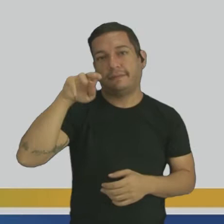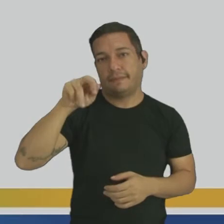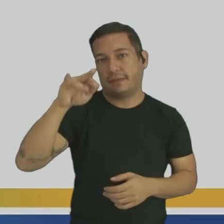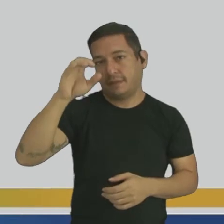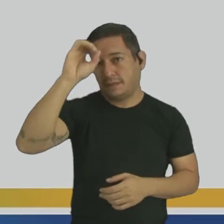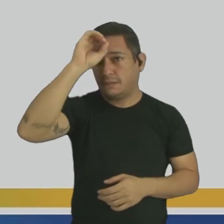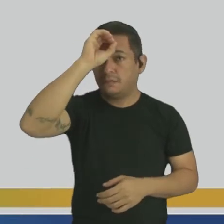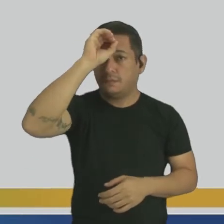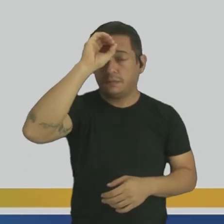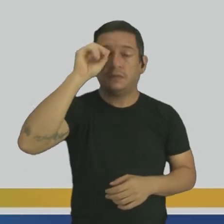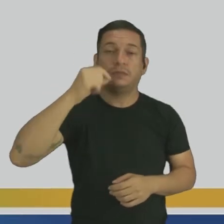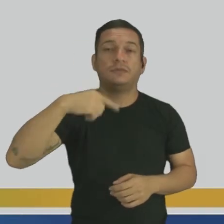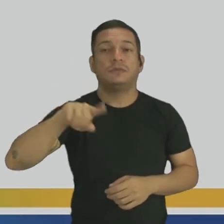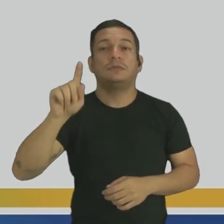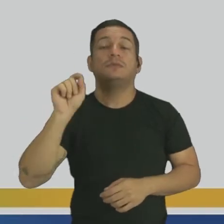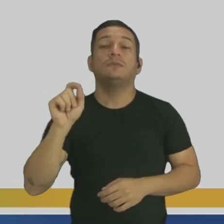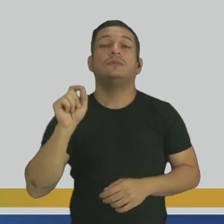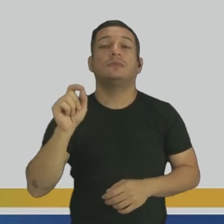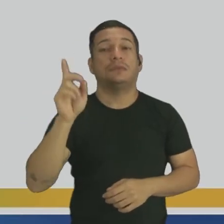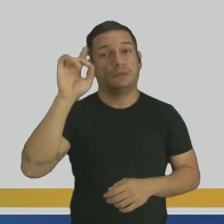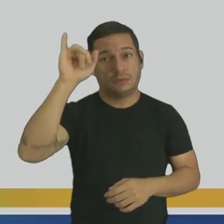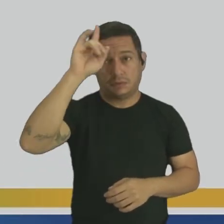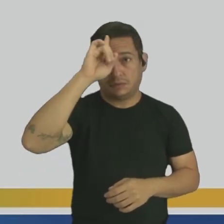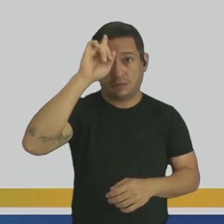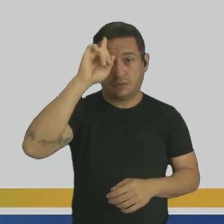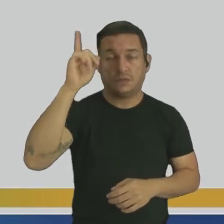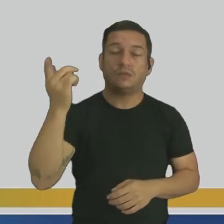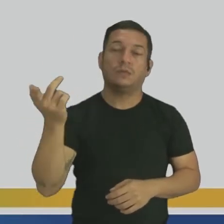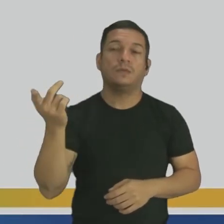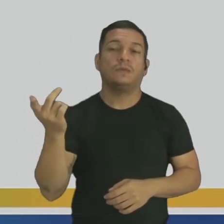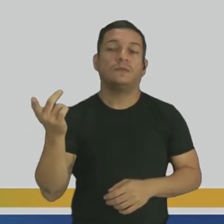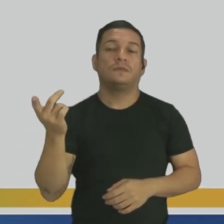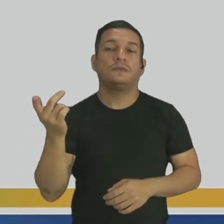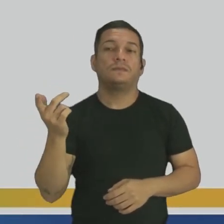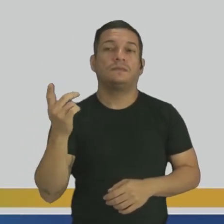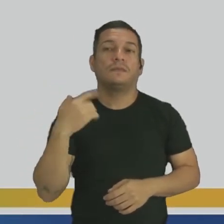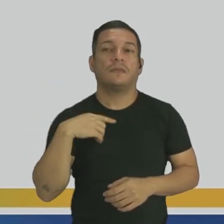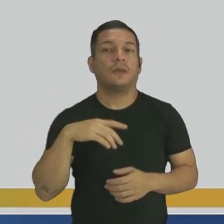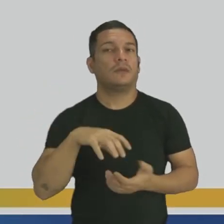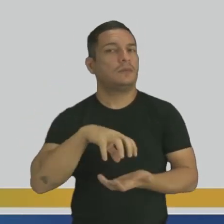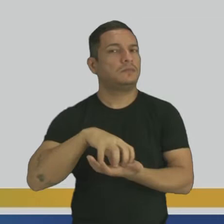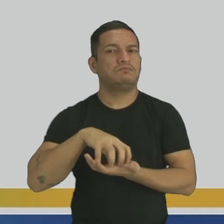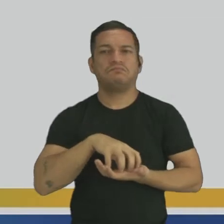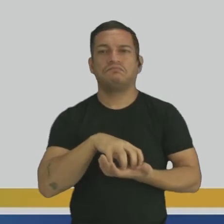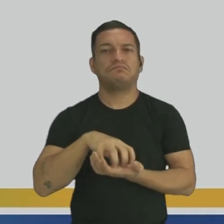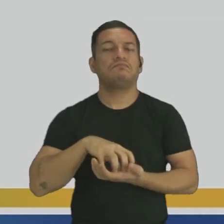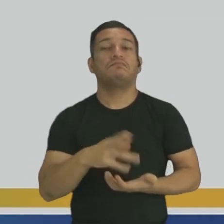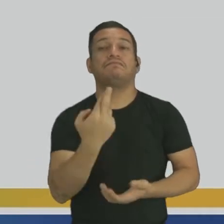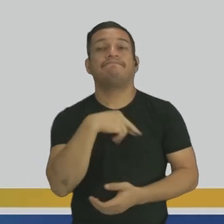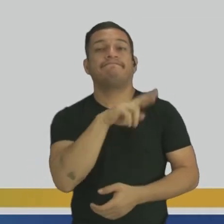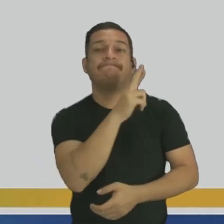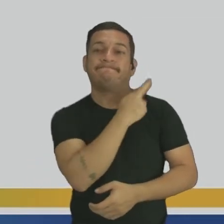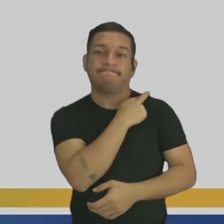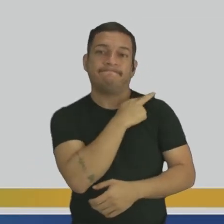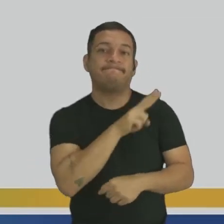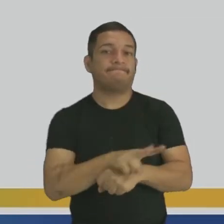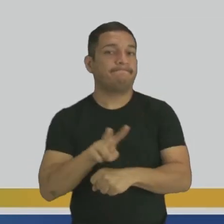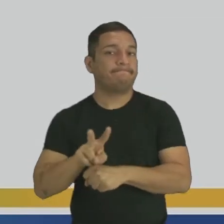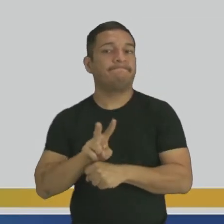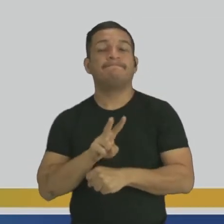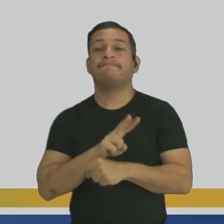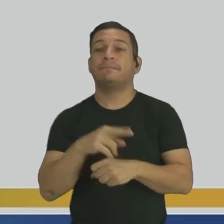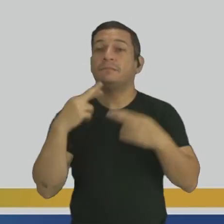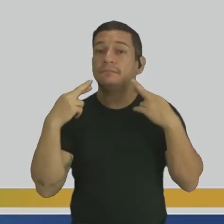Ela poderia ter ido, se fosse um adulto, num órgão, né, para falar. Um órgão responsável por isso.